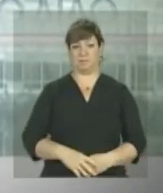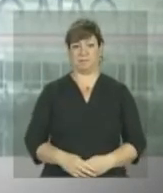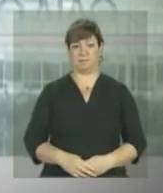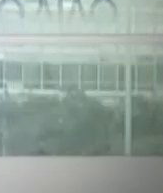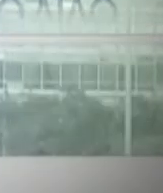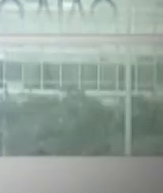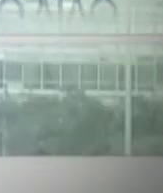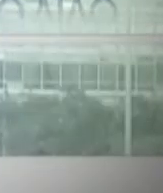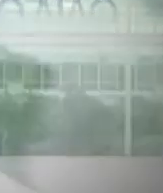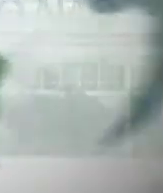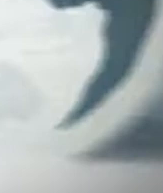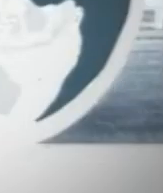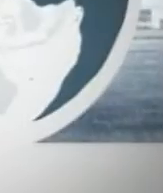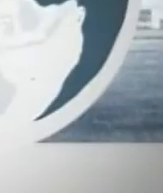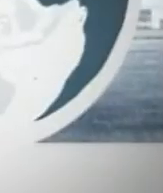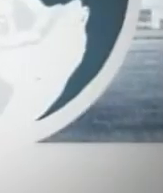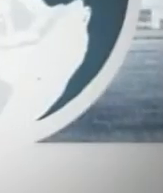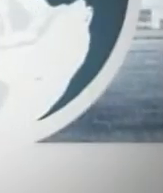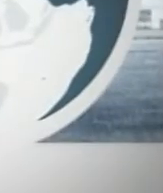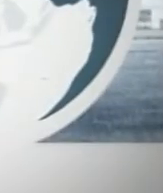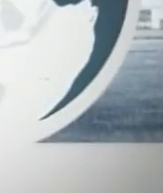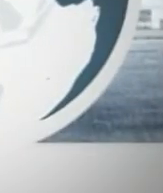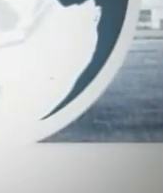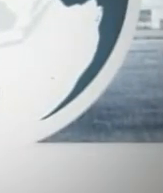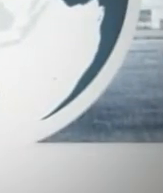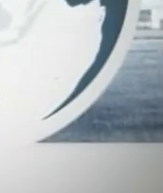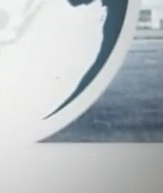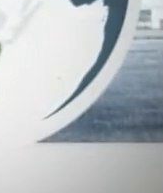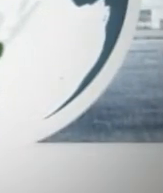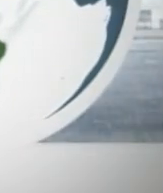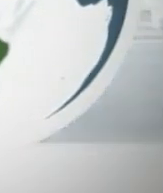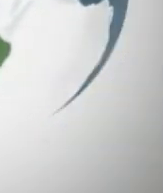Federal. Tchau. Tchau. Tchau.